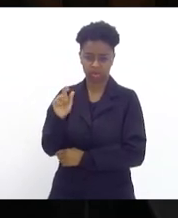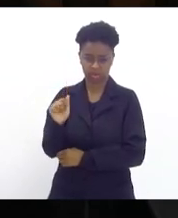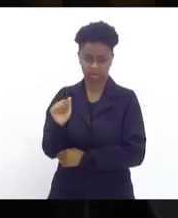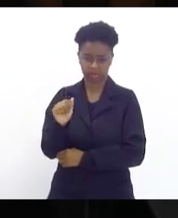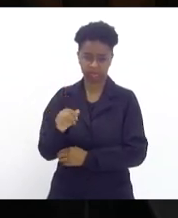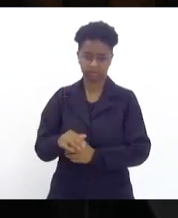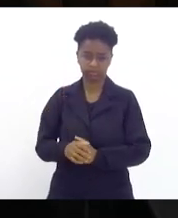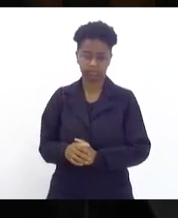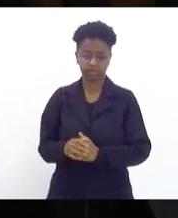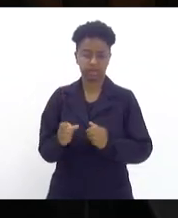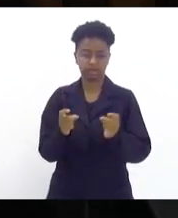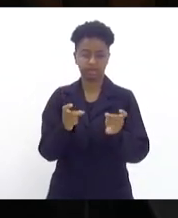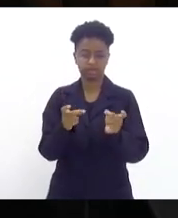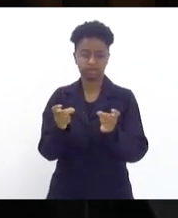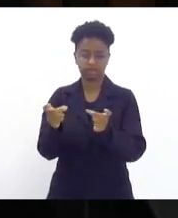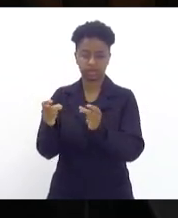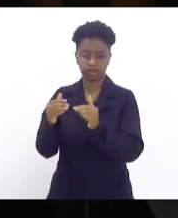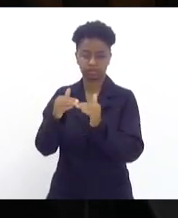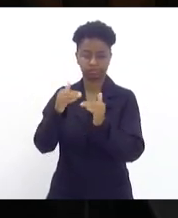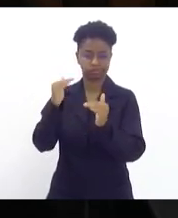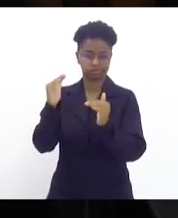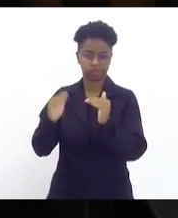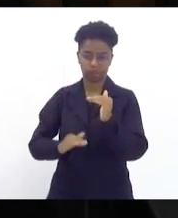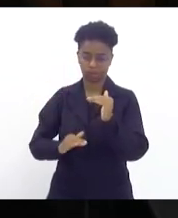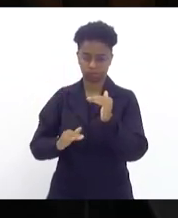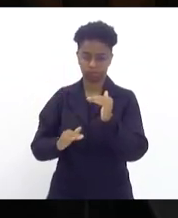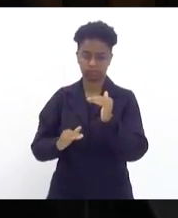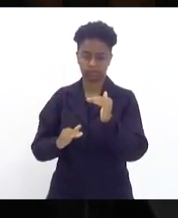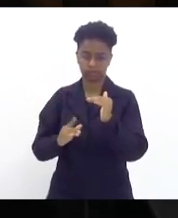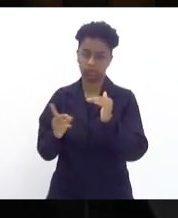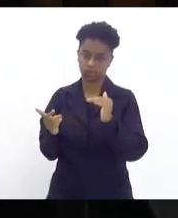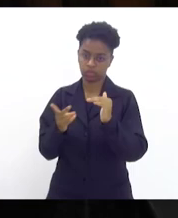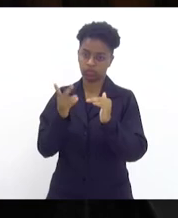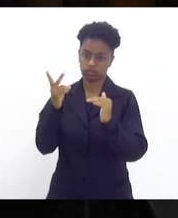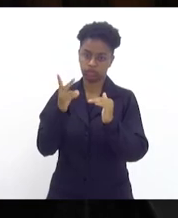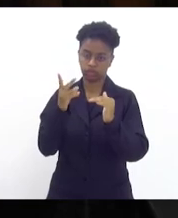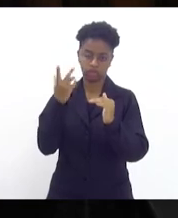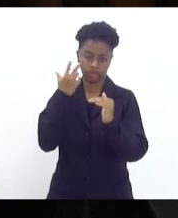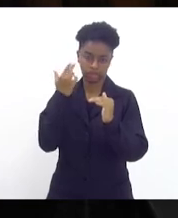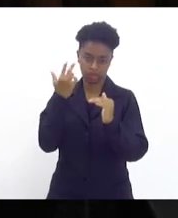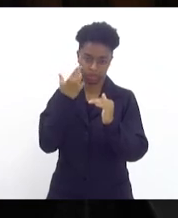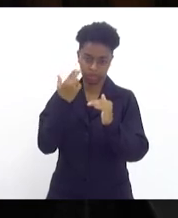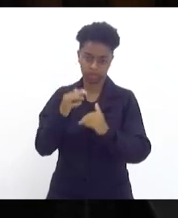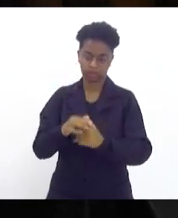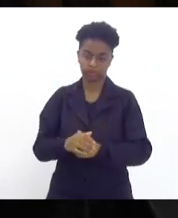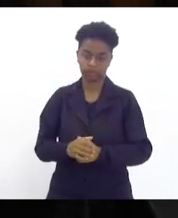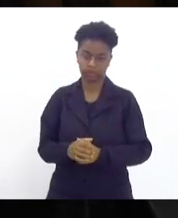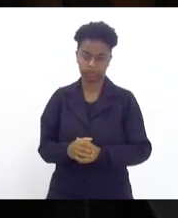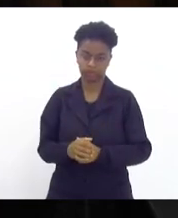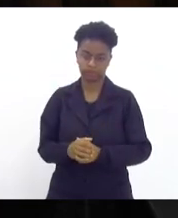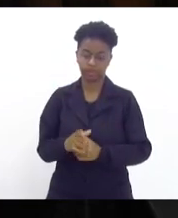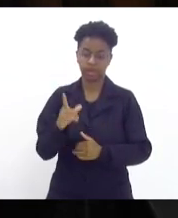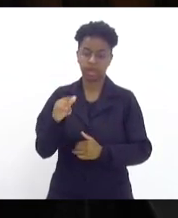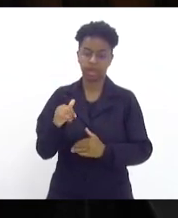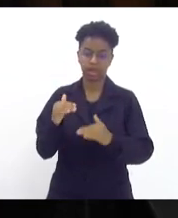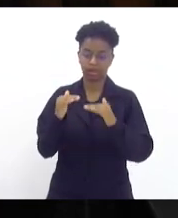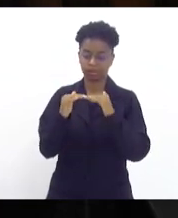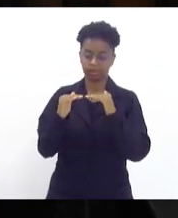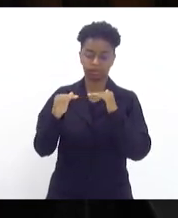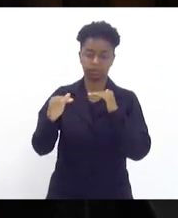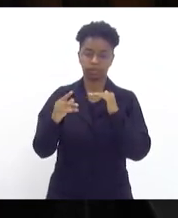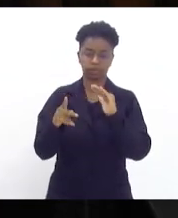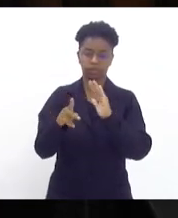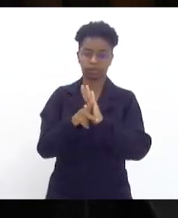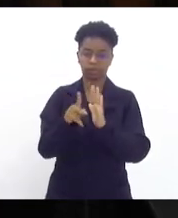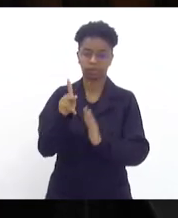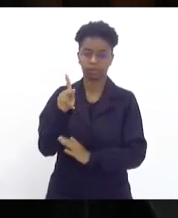vendia preço abaixo do valor de mercado, que é a cotação do petróleo